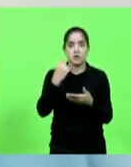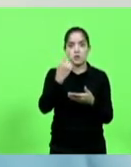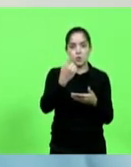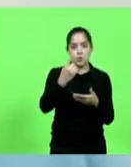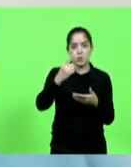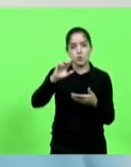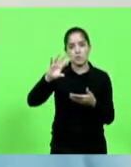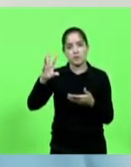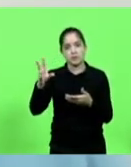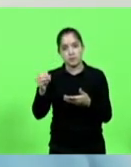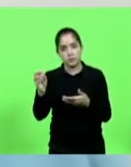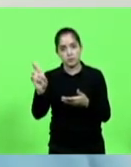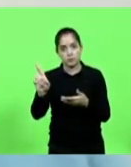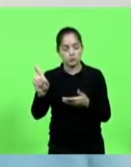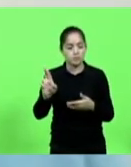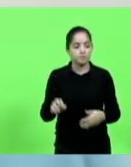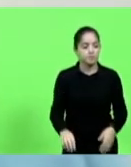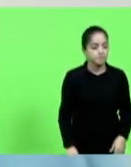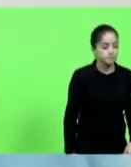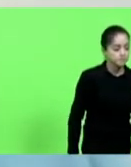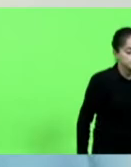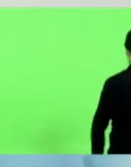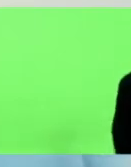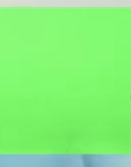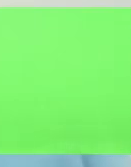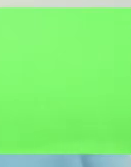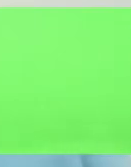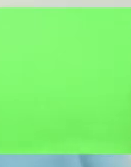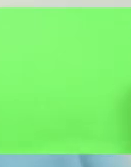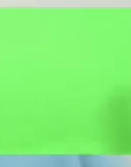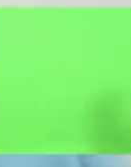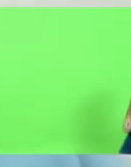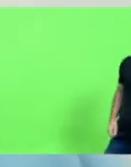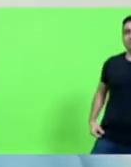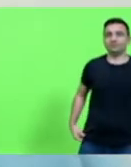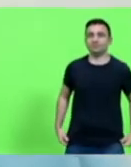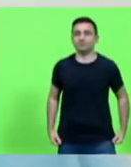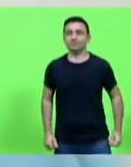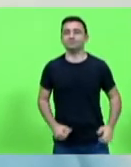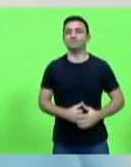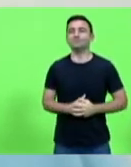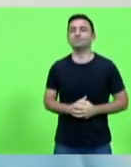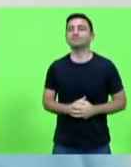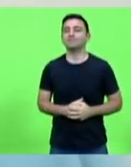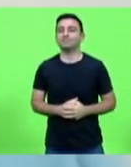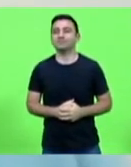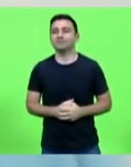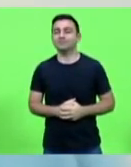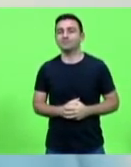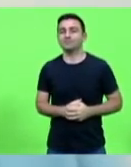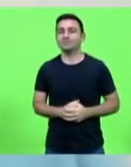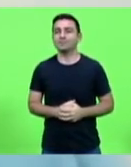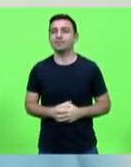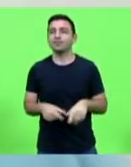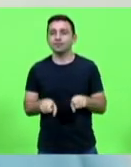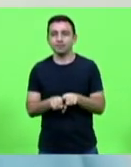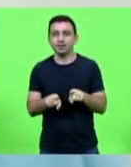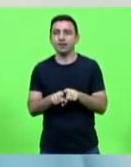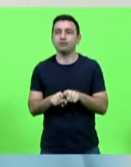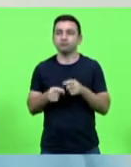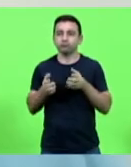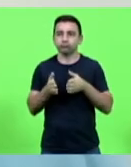E o inciso 3, que é o prêmio de reconhecimento por trajetória cultural, investido cerca de 18 milhões.